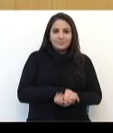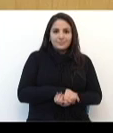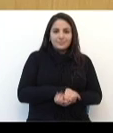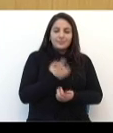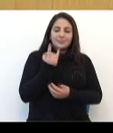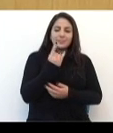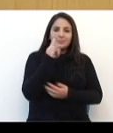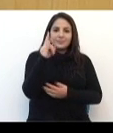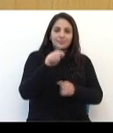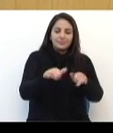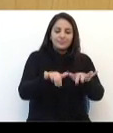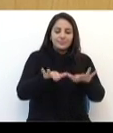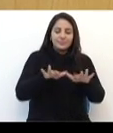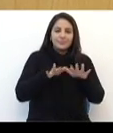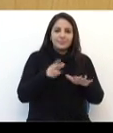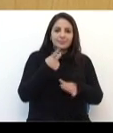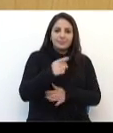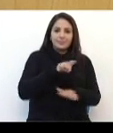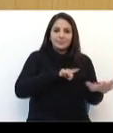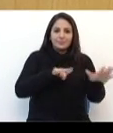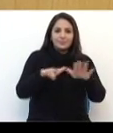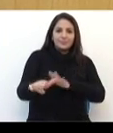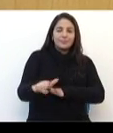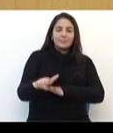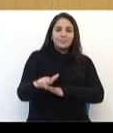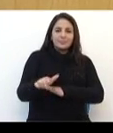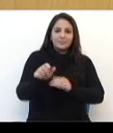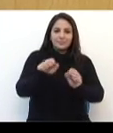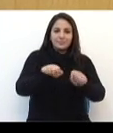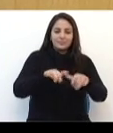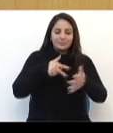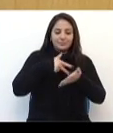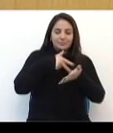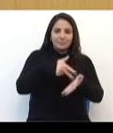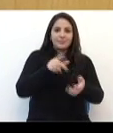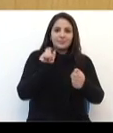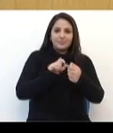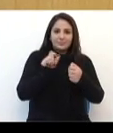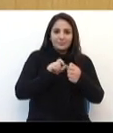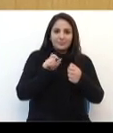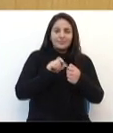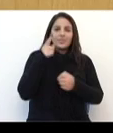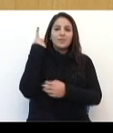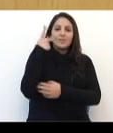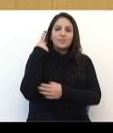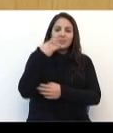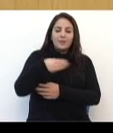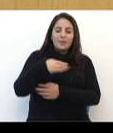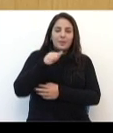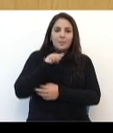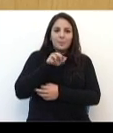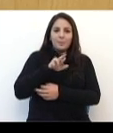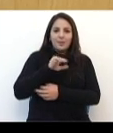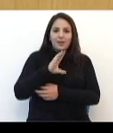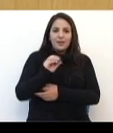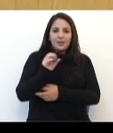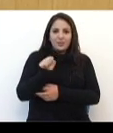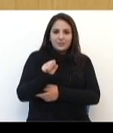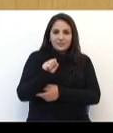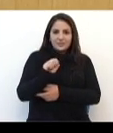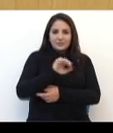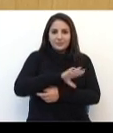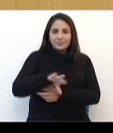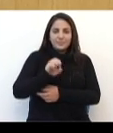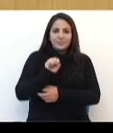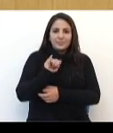Na última sessão plenária desta semana, o grande expediente foi realizado pelo vereador Marcos da Silva. Ele